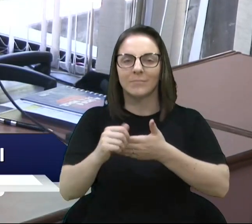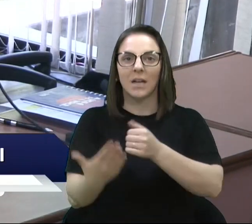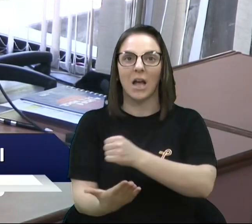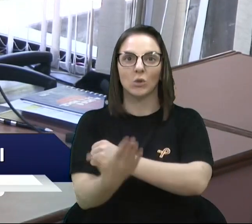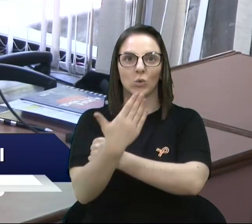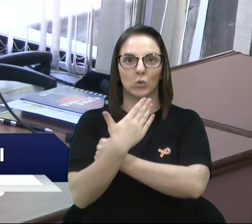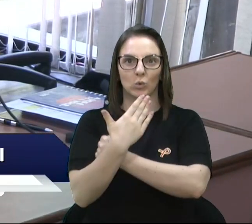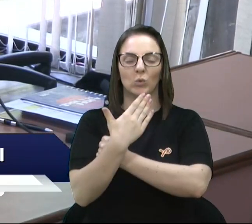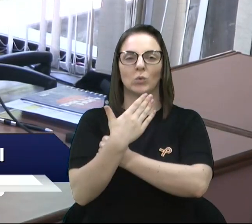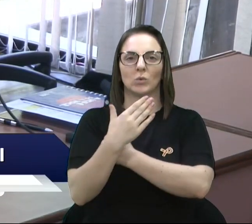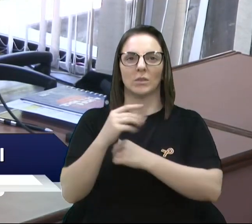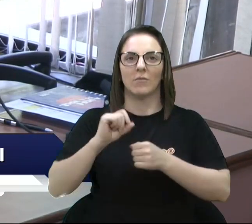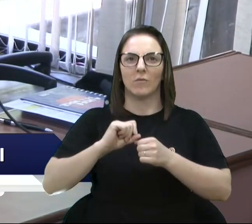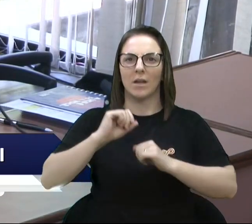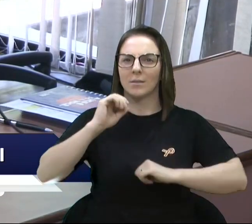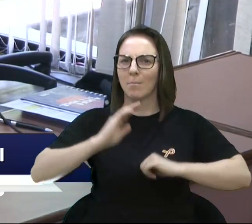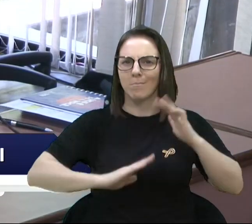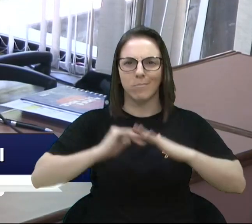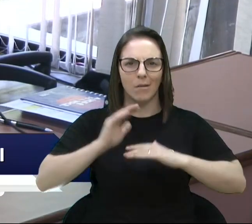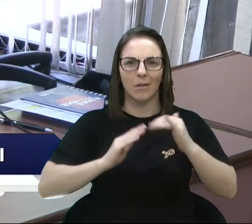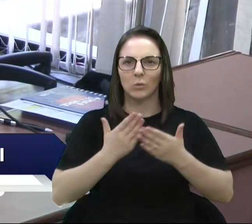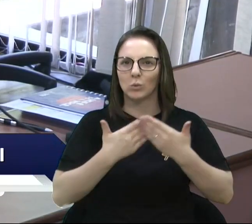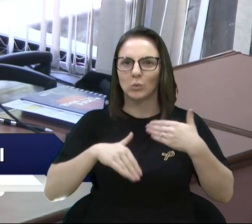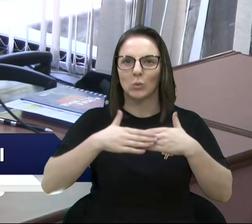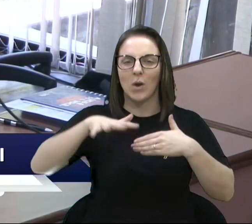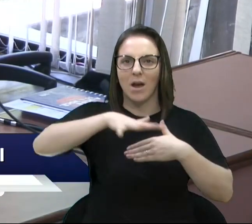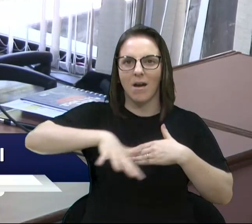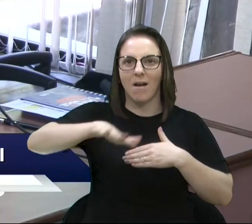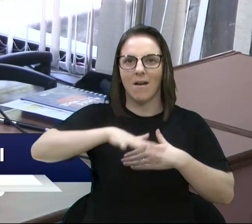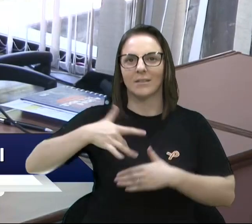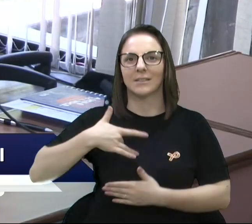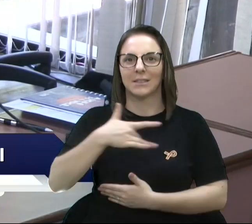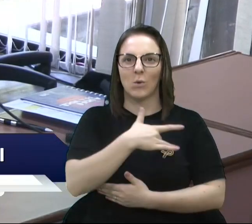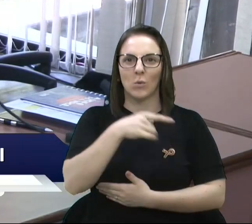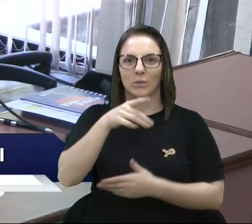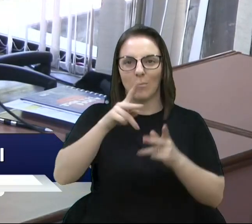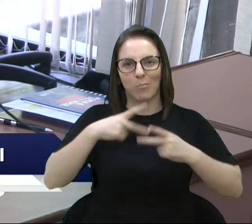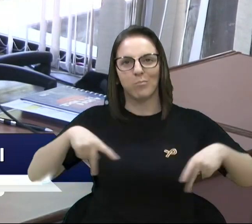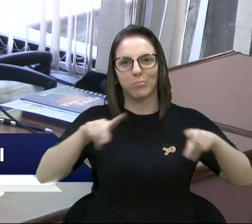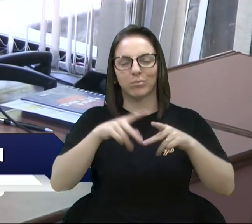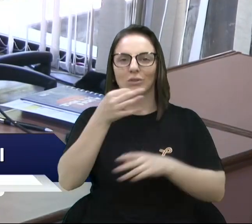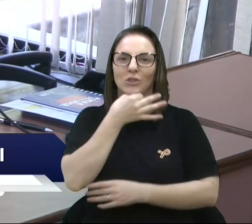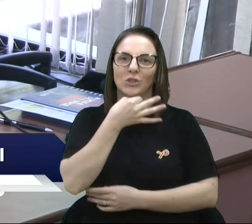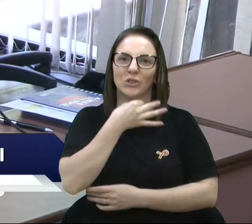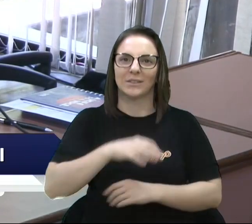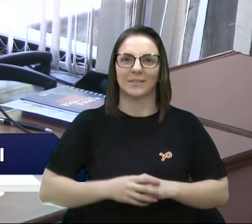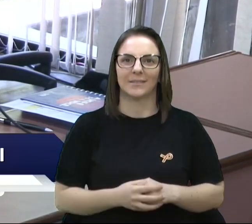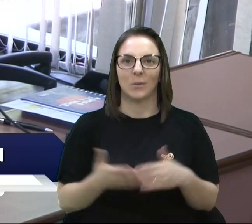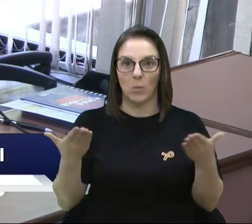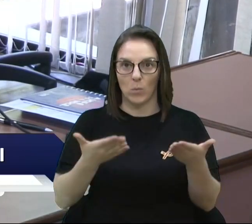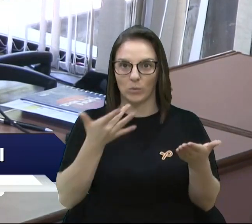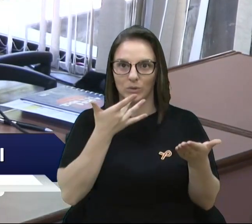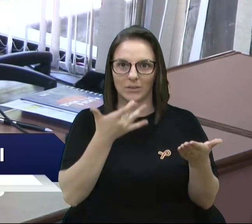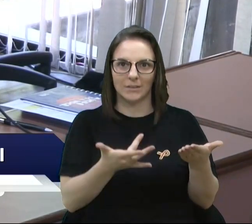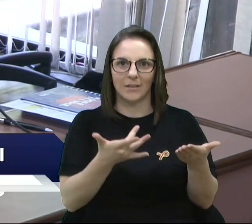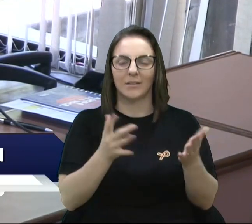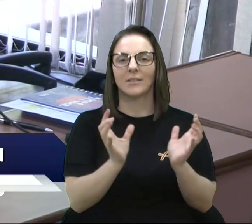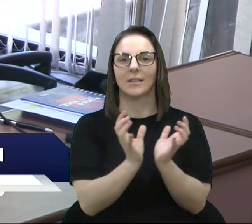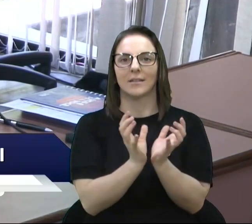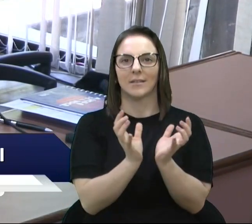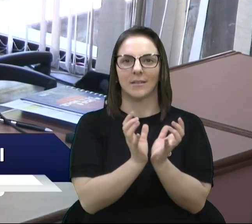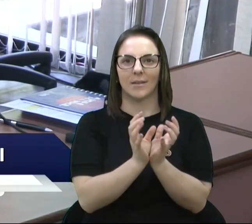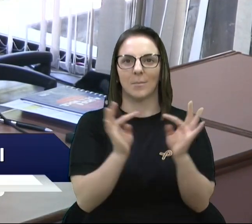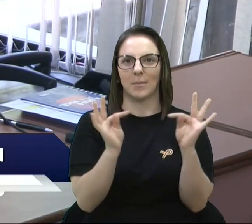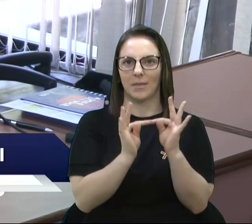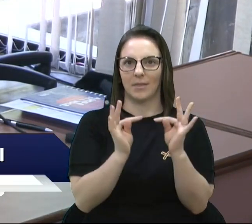levar todas as ações de saúde à nossa população caixiense. Então, na tarde de hoje, a nossa equipe técnica